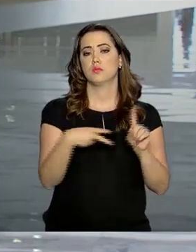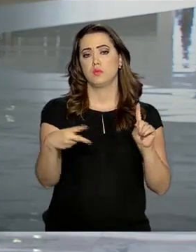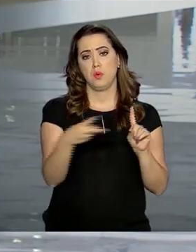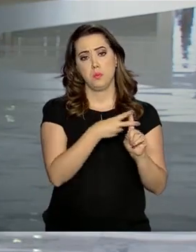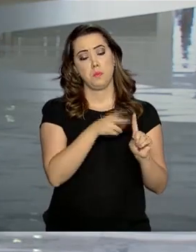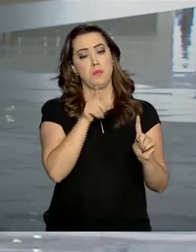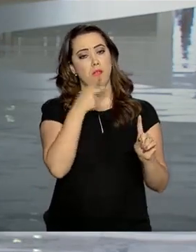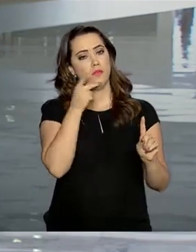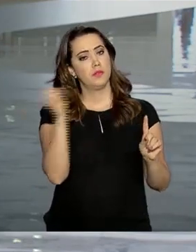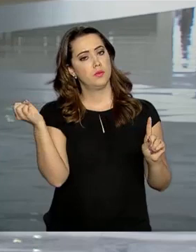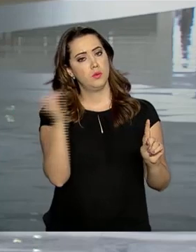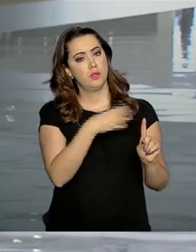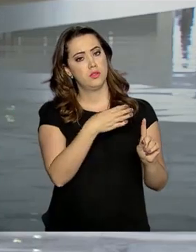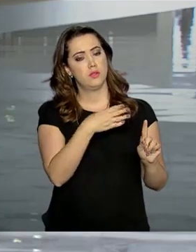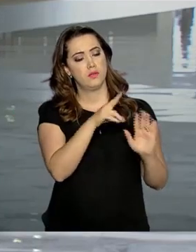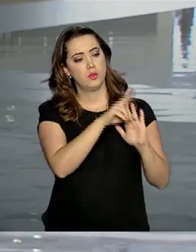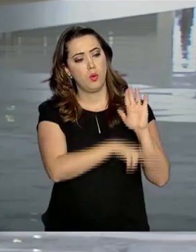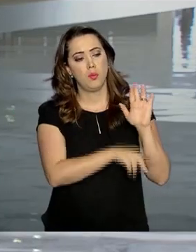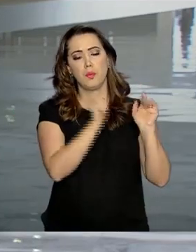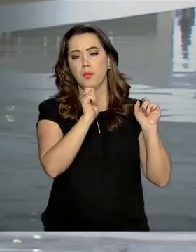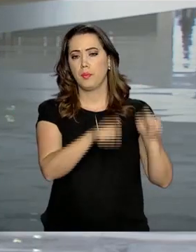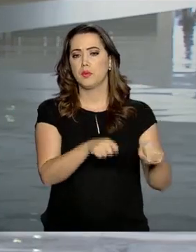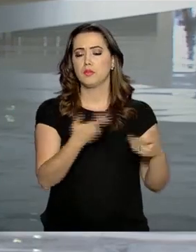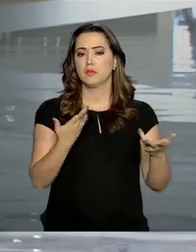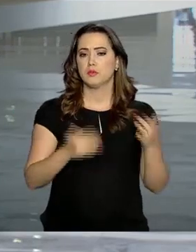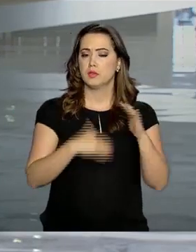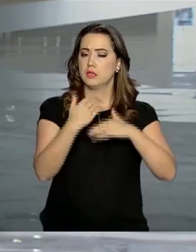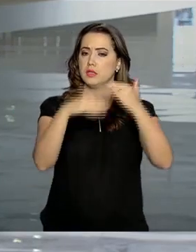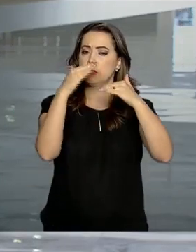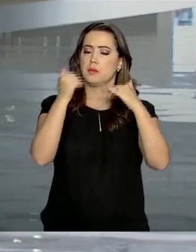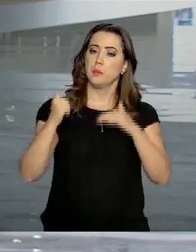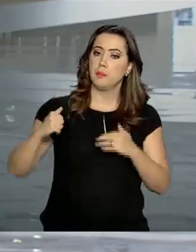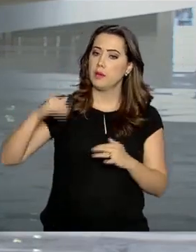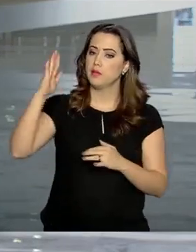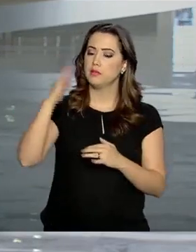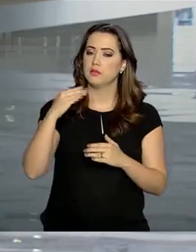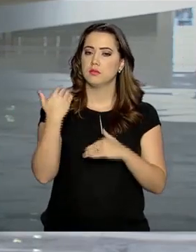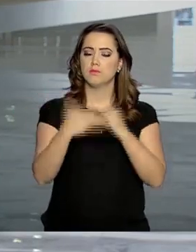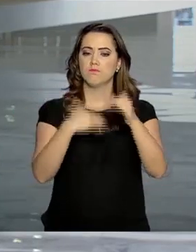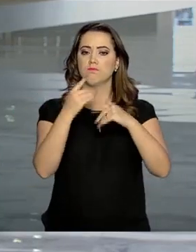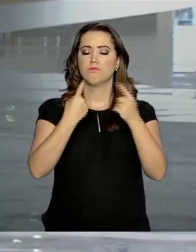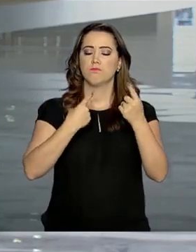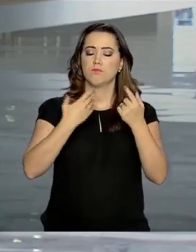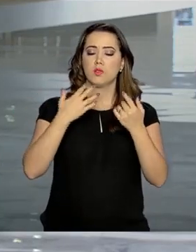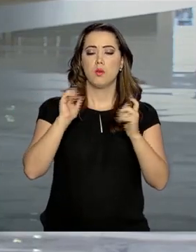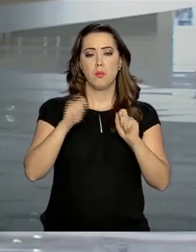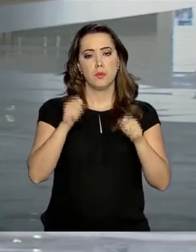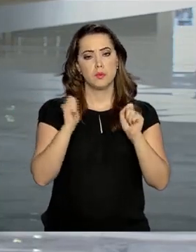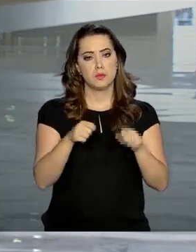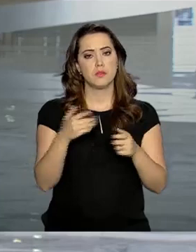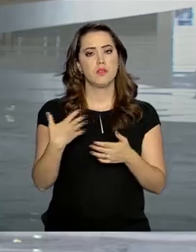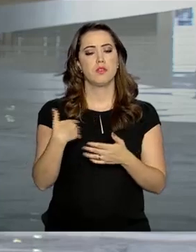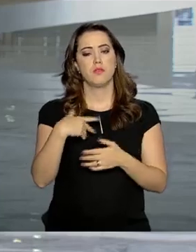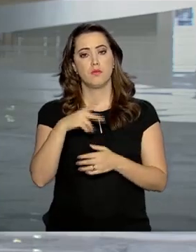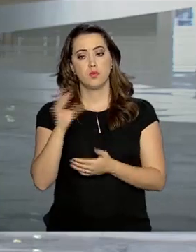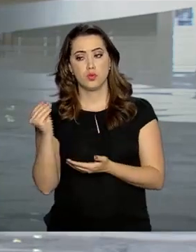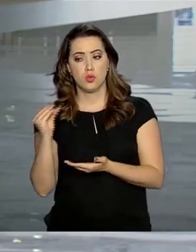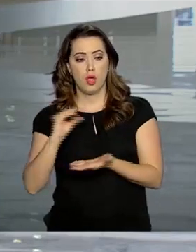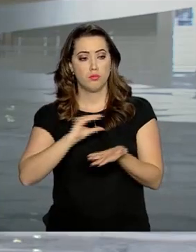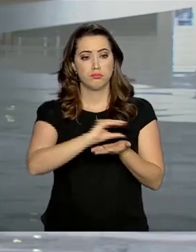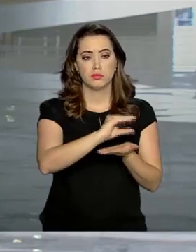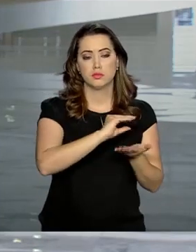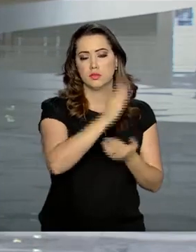Segundo ele, com essa nova norma, será possível crescer mais, o país crescer mais, será possível atrair mais investimentos